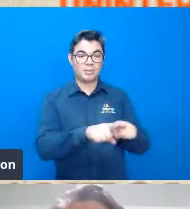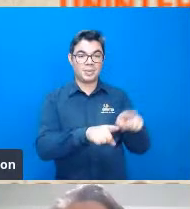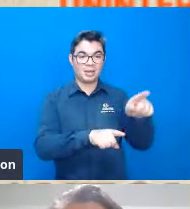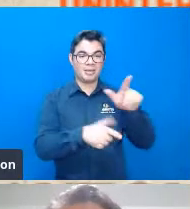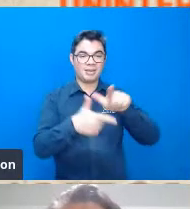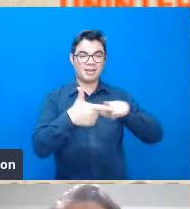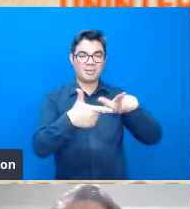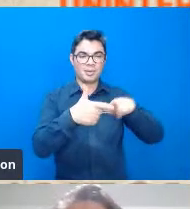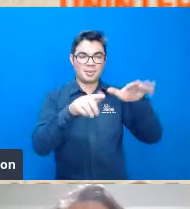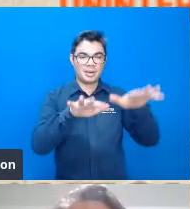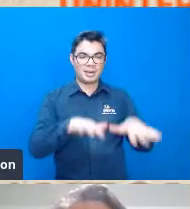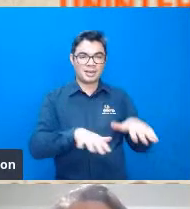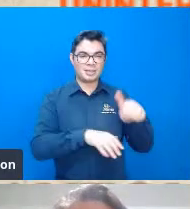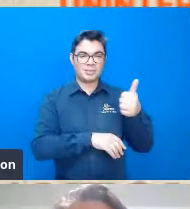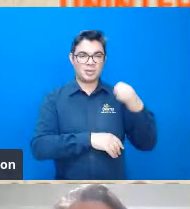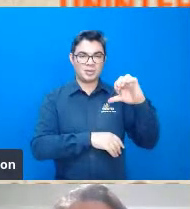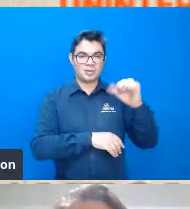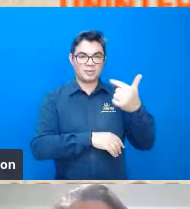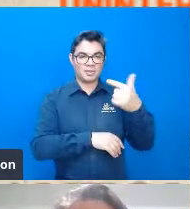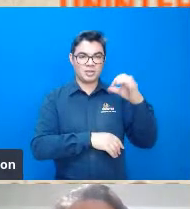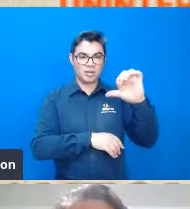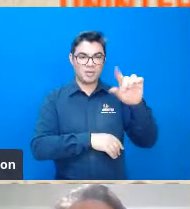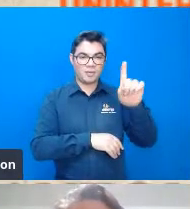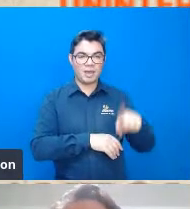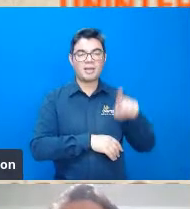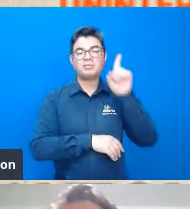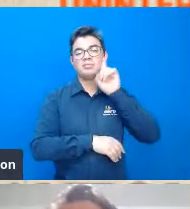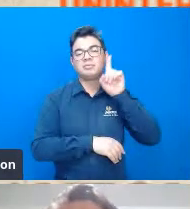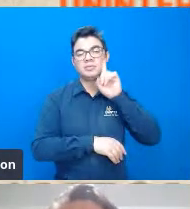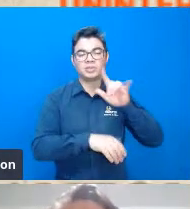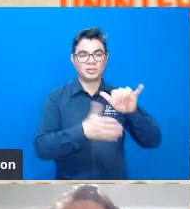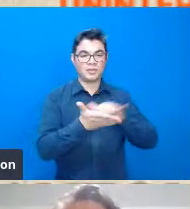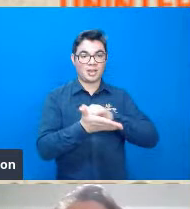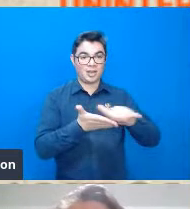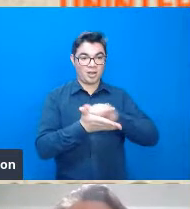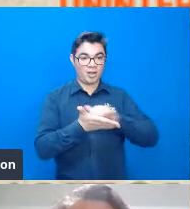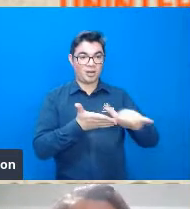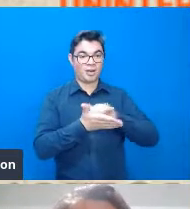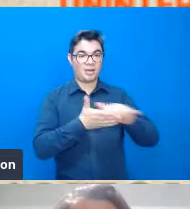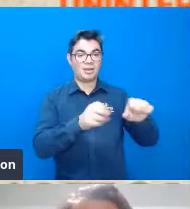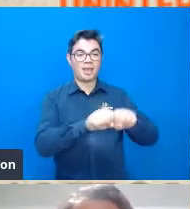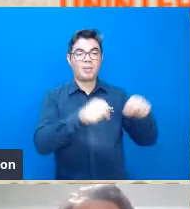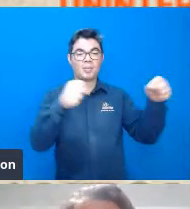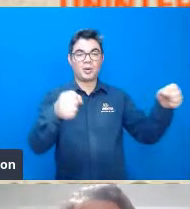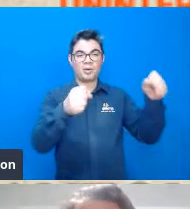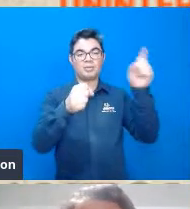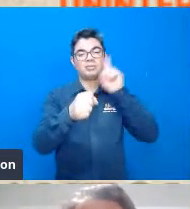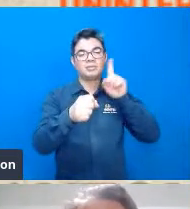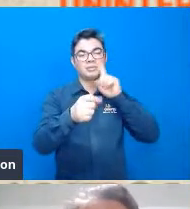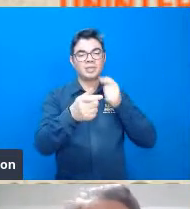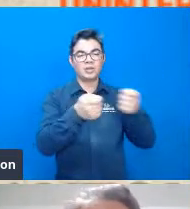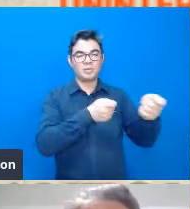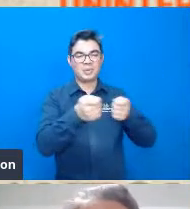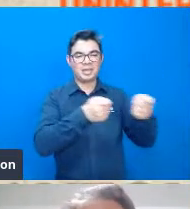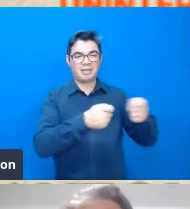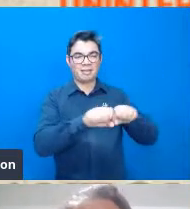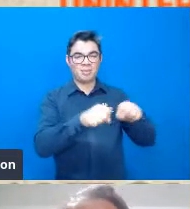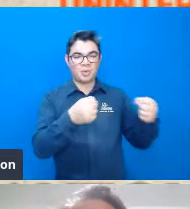determinante, foi a quebra da Bolsa de Nova York e levou aos Estados Unidos a uma imensa crise econômica, ele estava